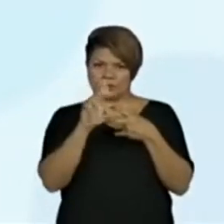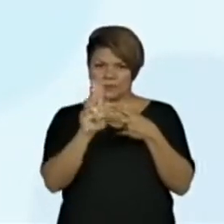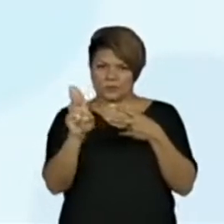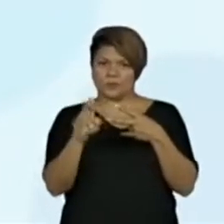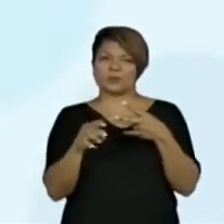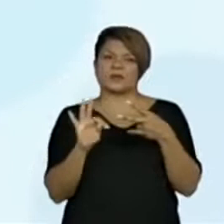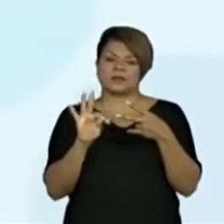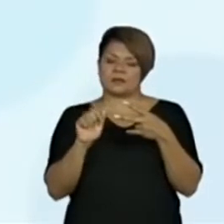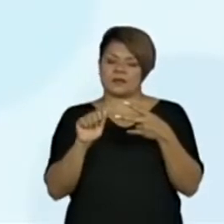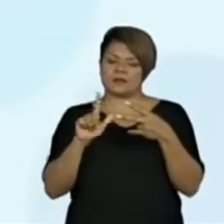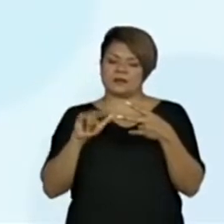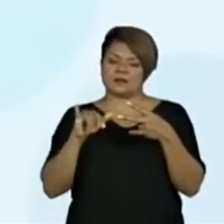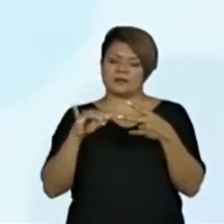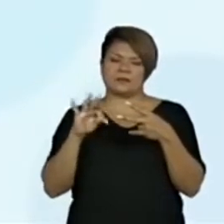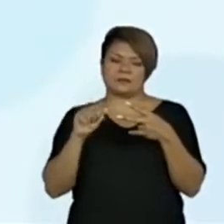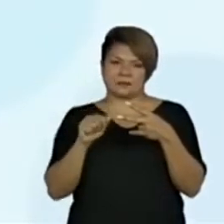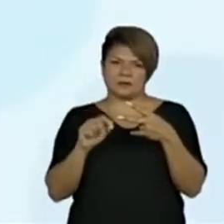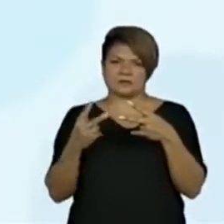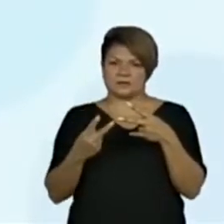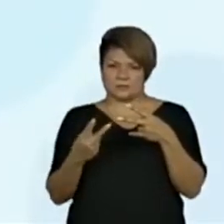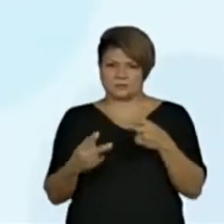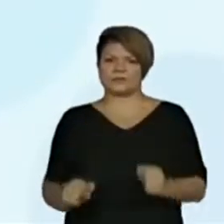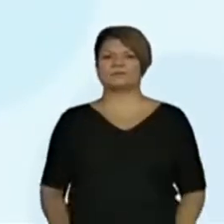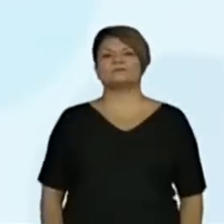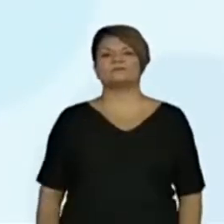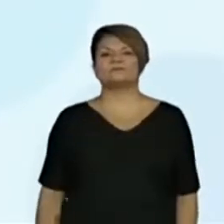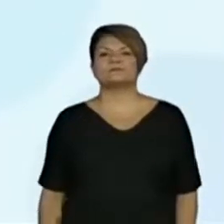E a Thalita seria segunda.